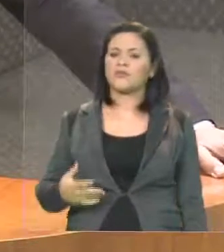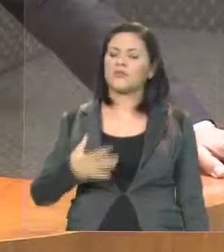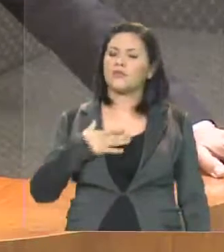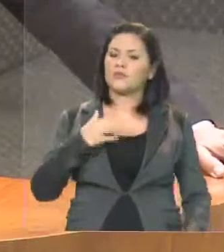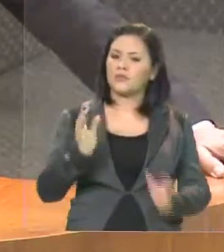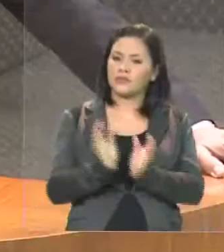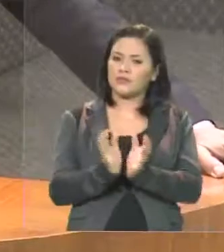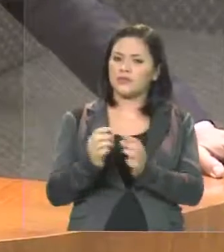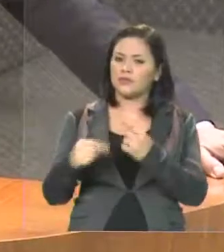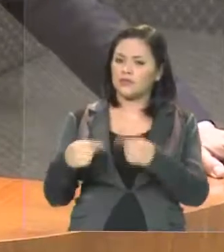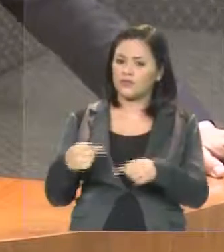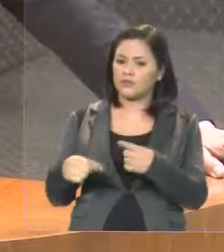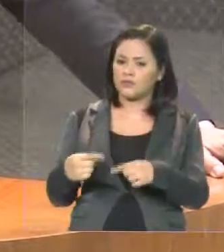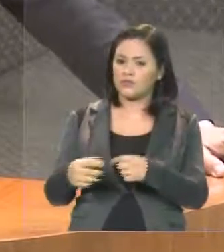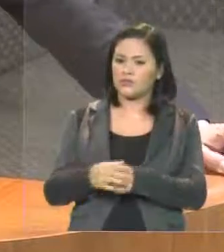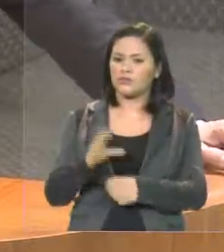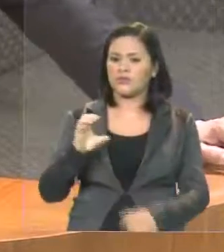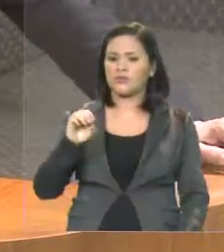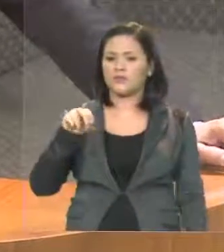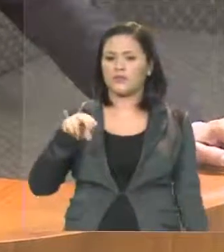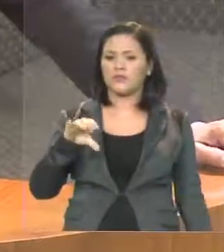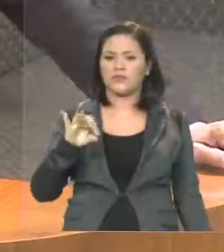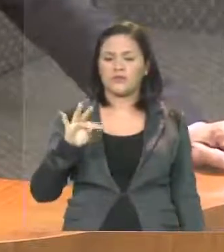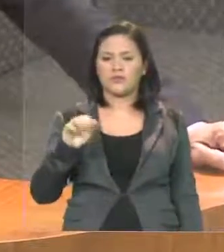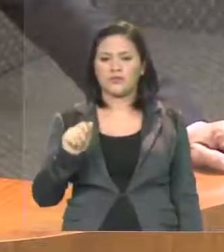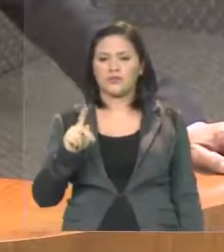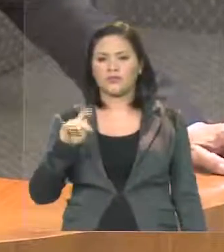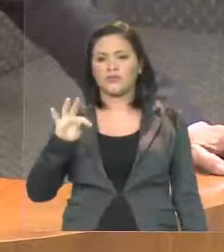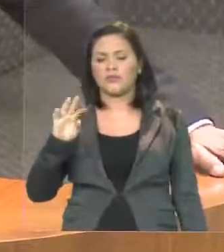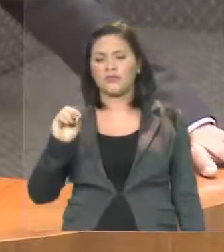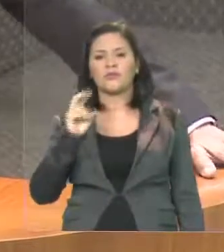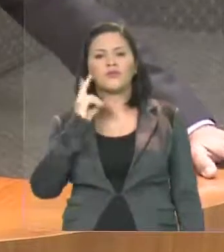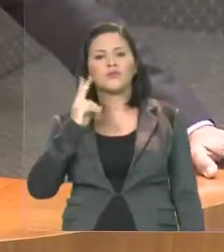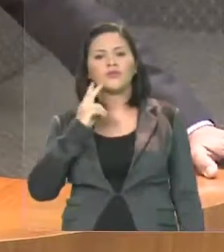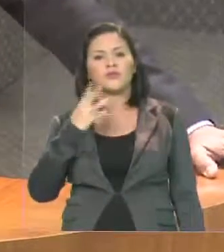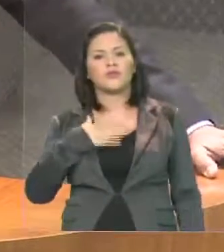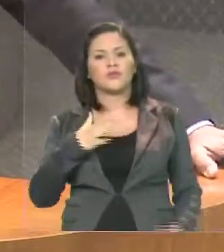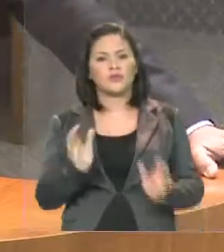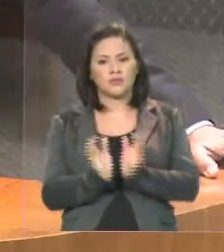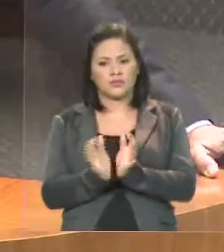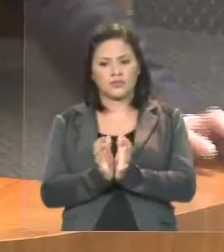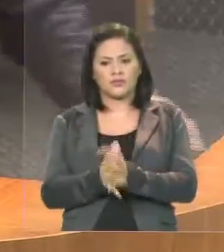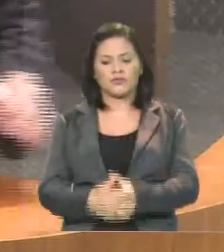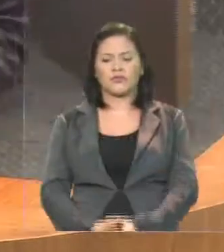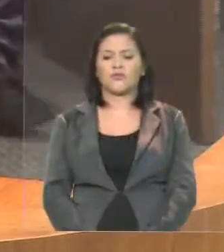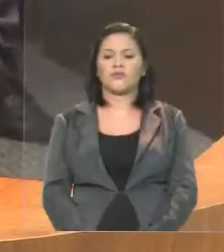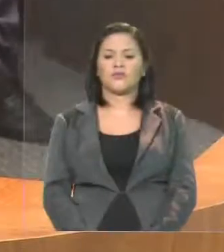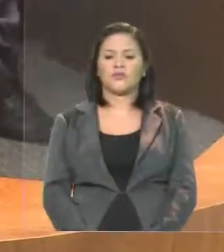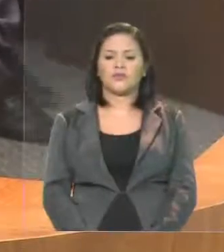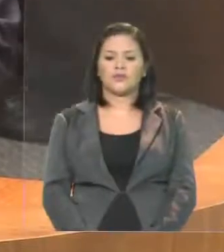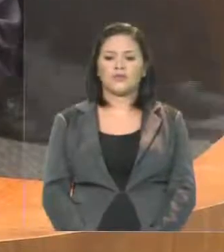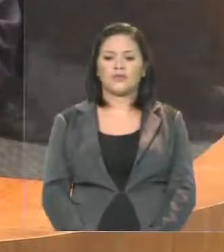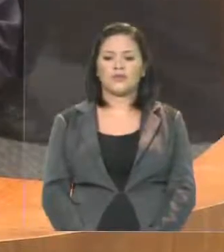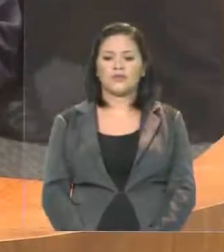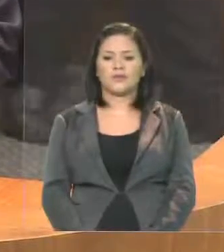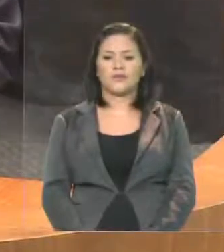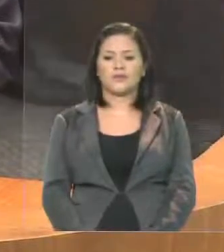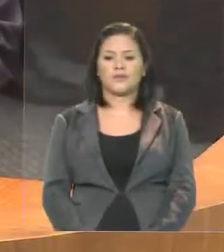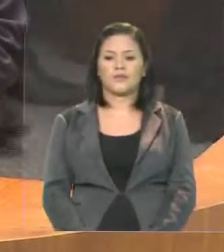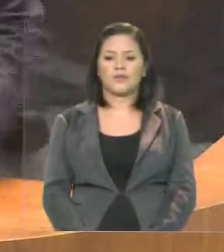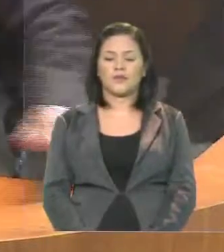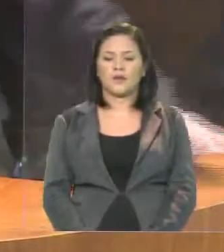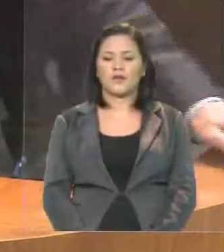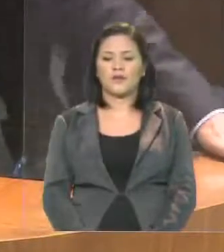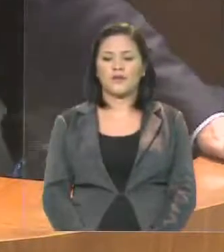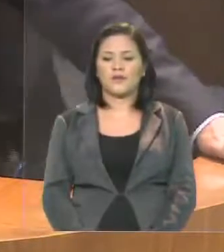com cita Pinto e a vereadora do meu partido, dizer que já